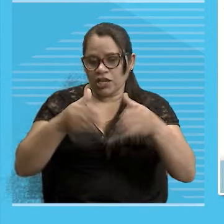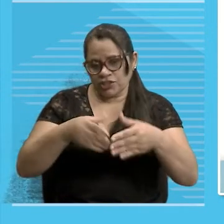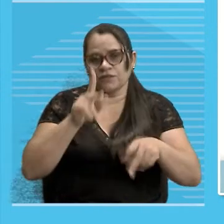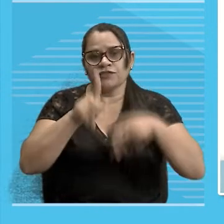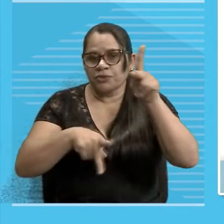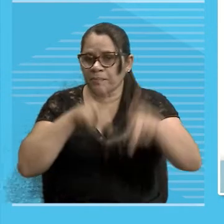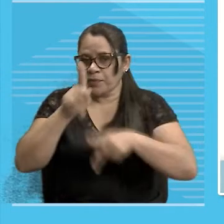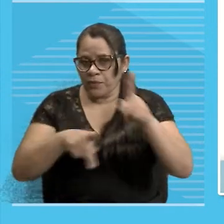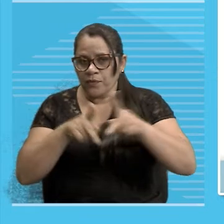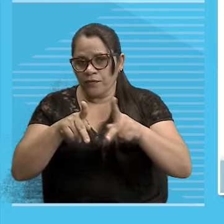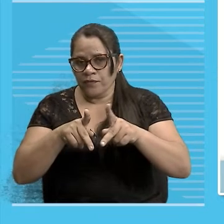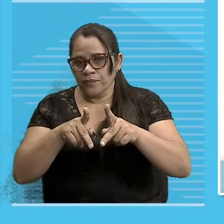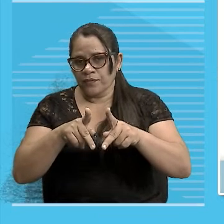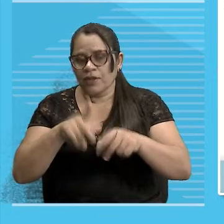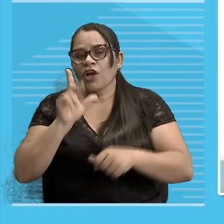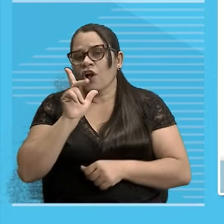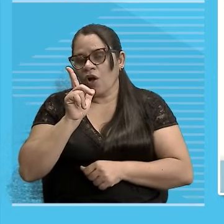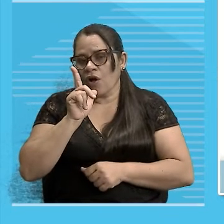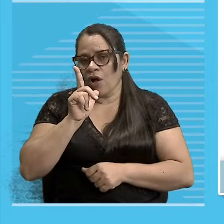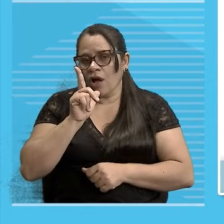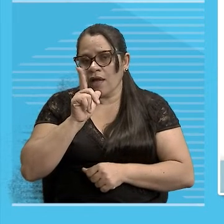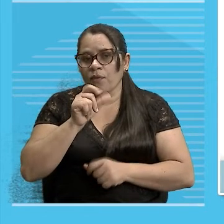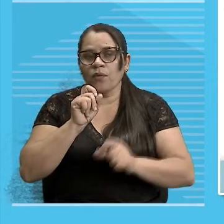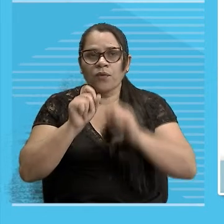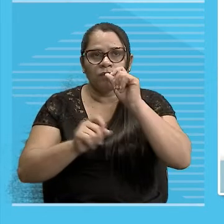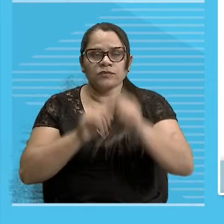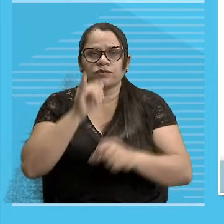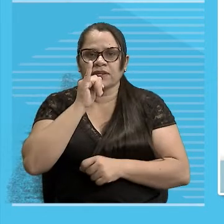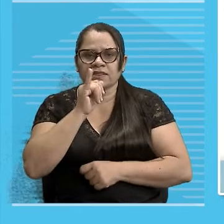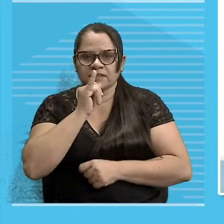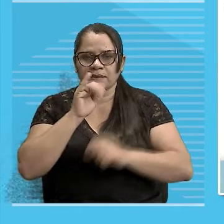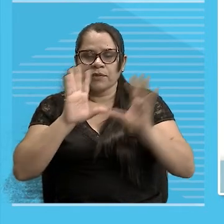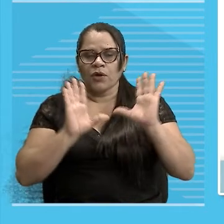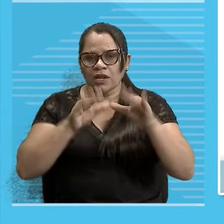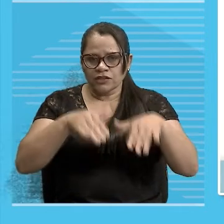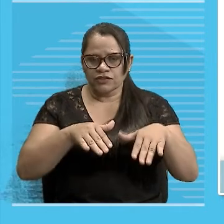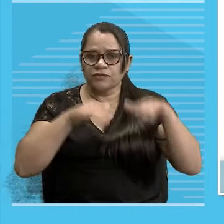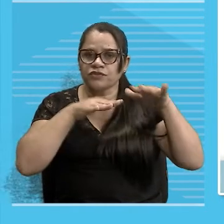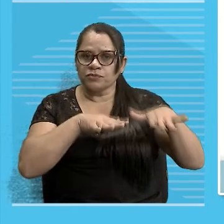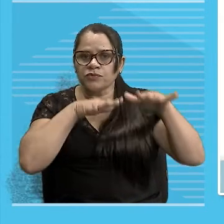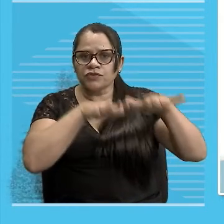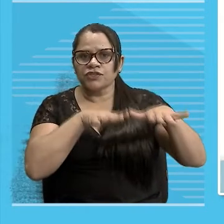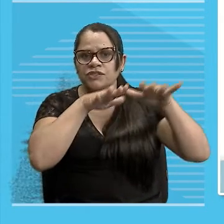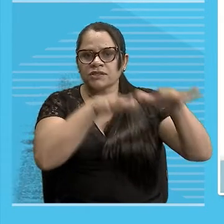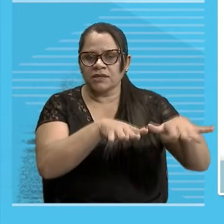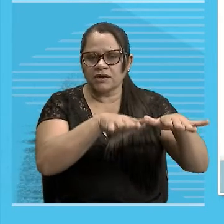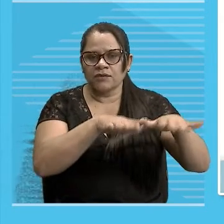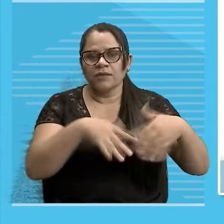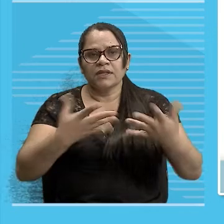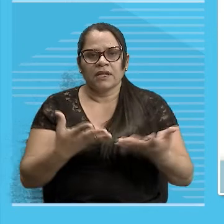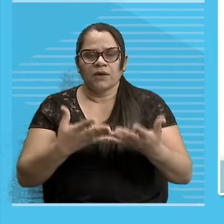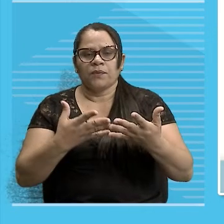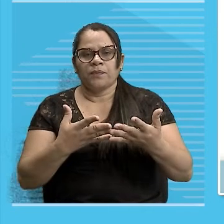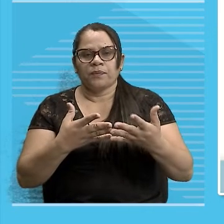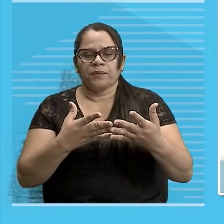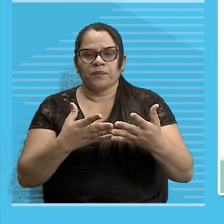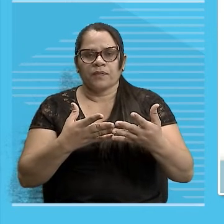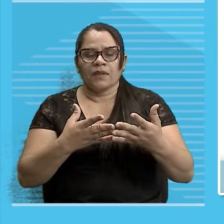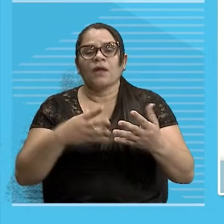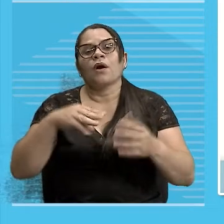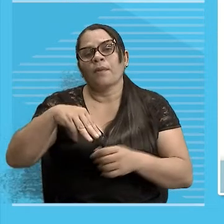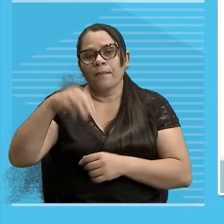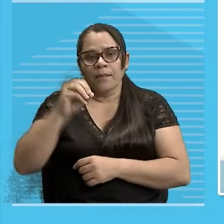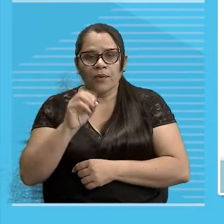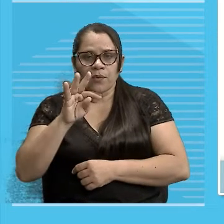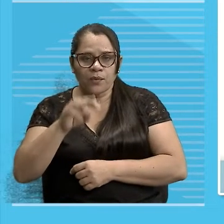multidão Tá? Esse horror Que a gente fala Horror É uma palavra Muito comum Monte